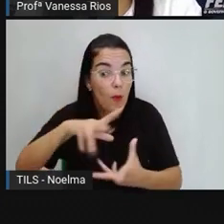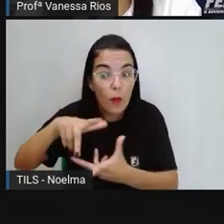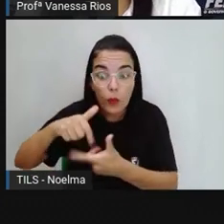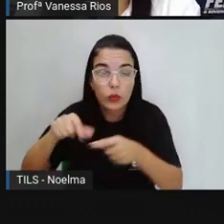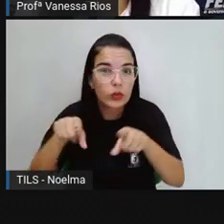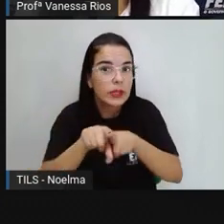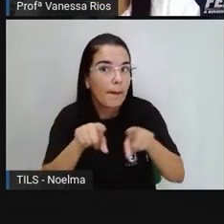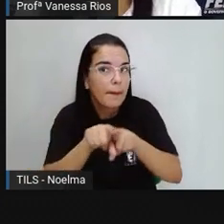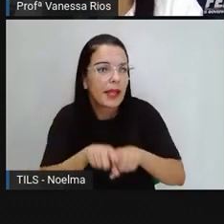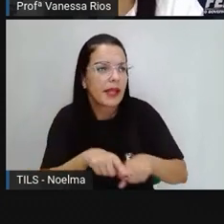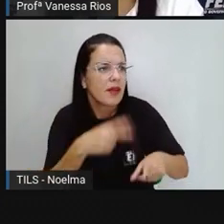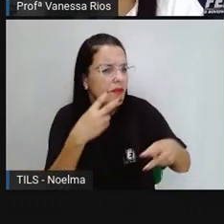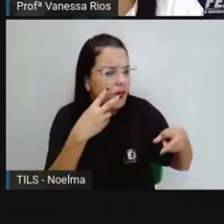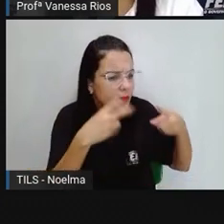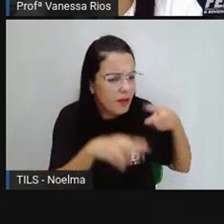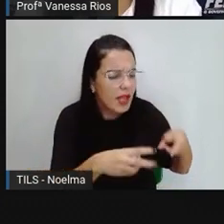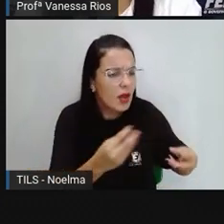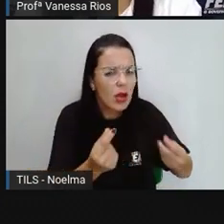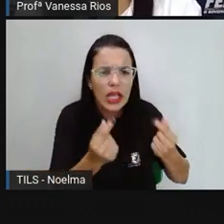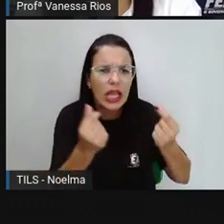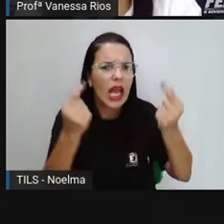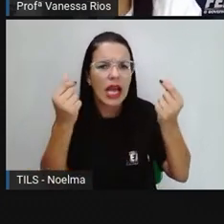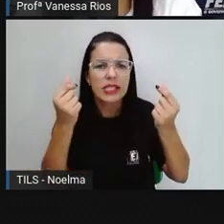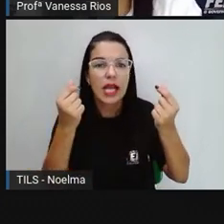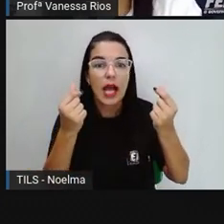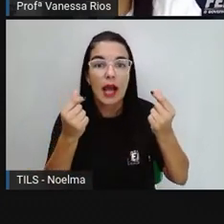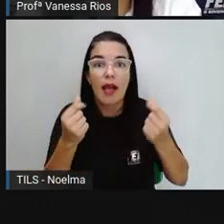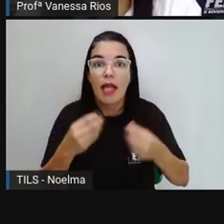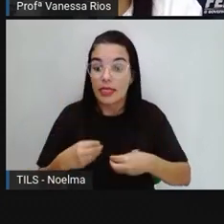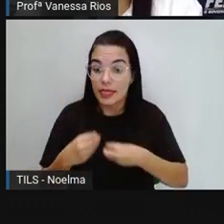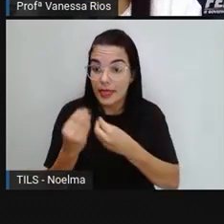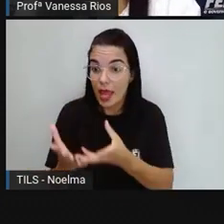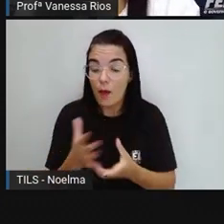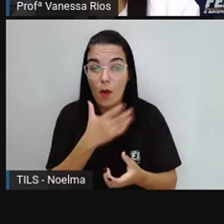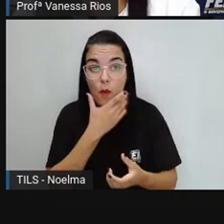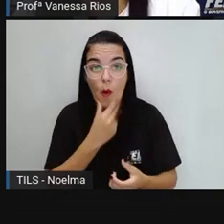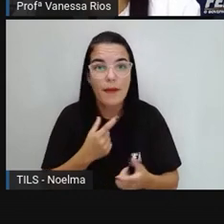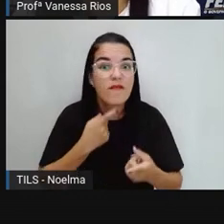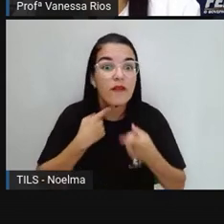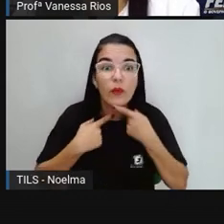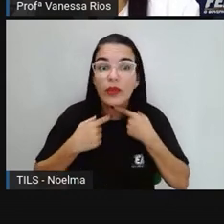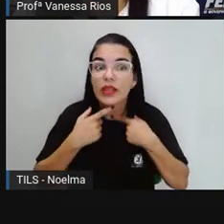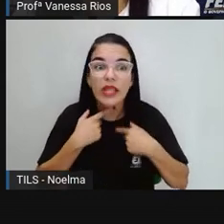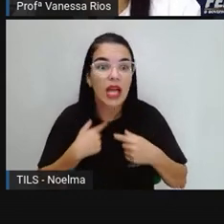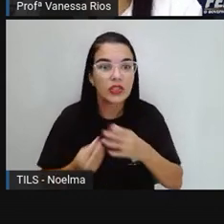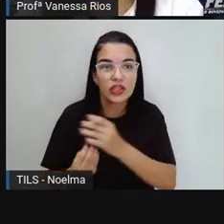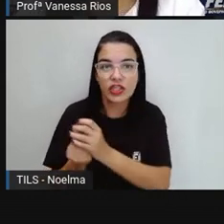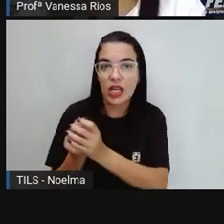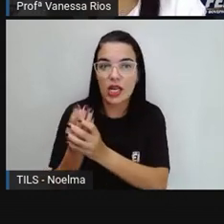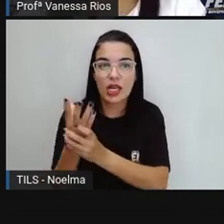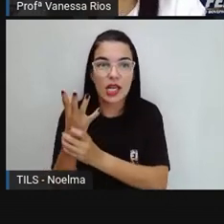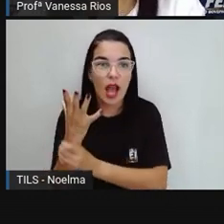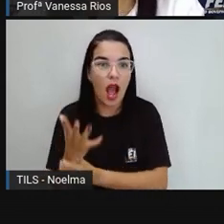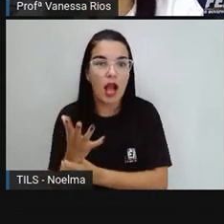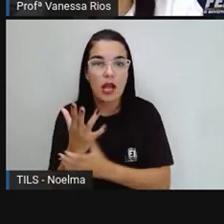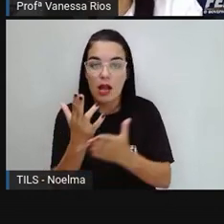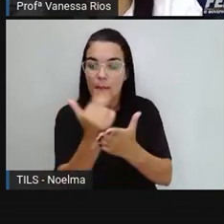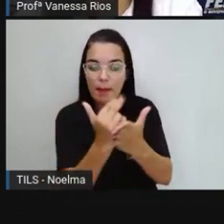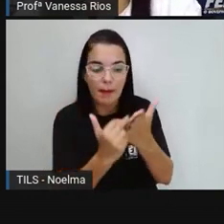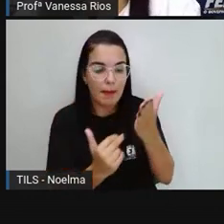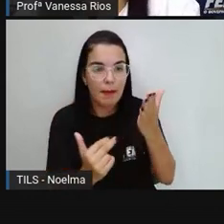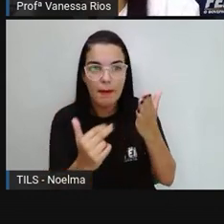motivaram o homem a criar formas de representar os principais aspectos gerais dos mais diferentes